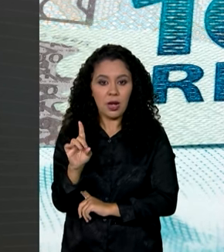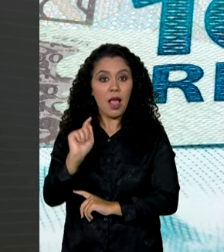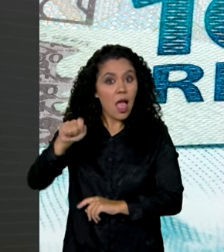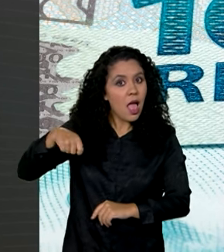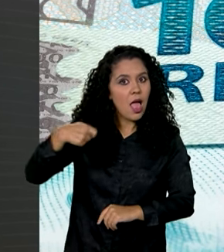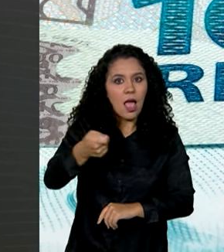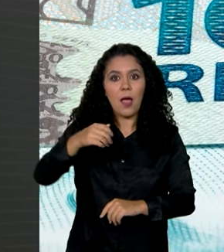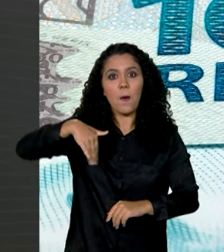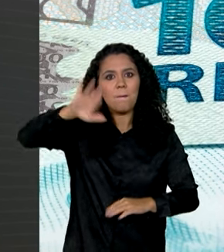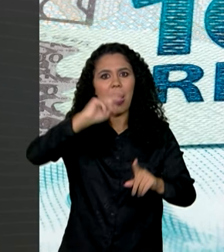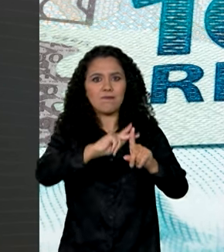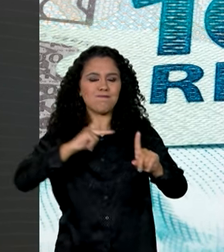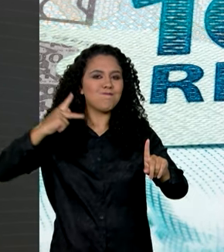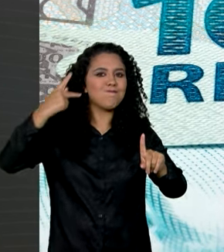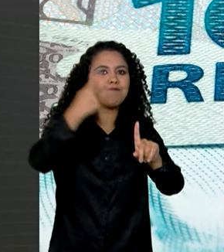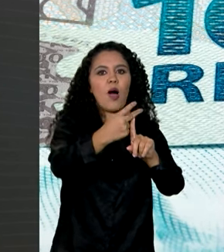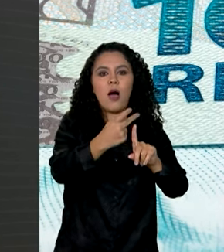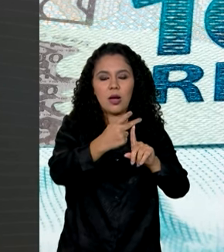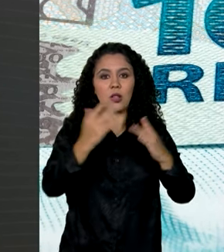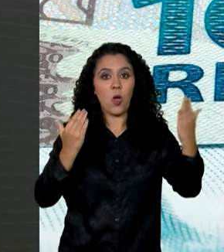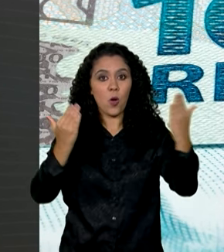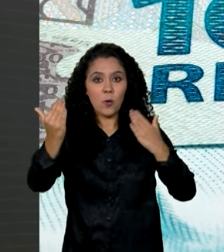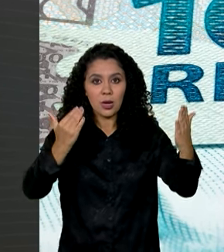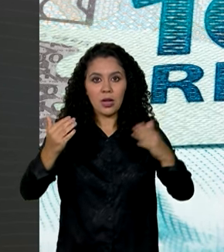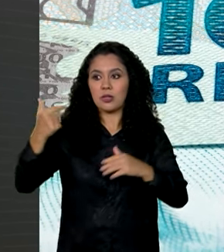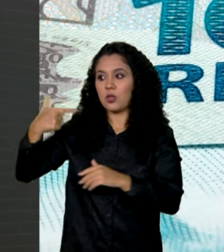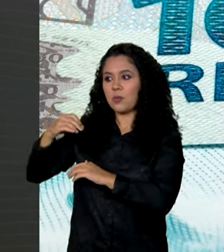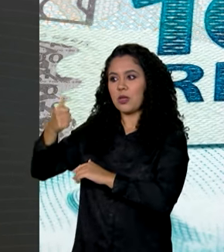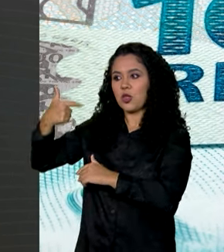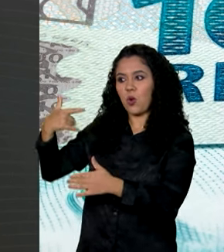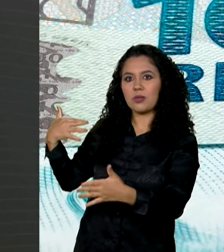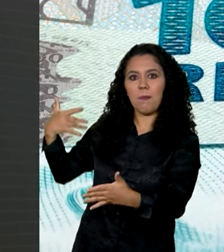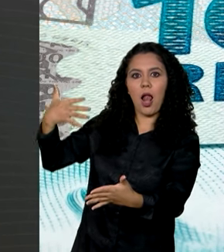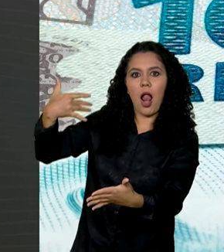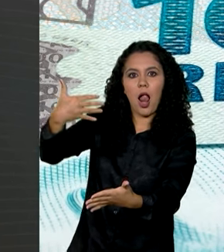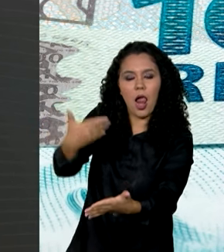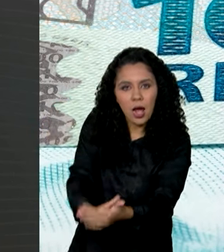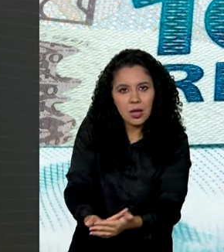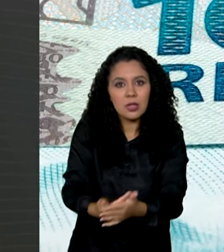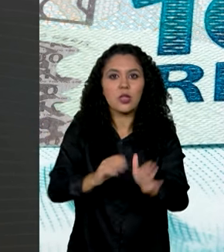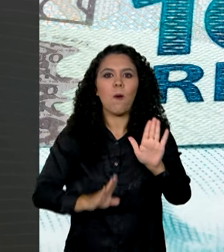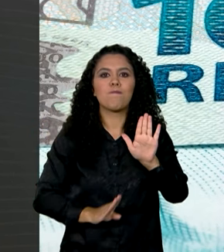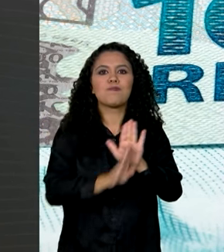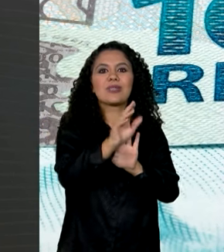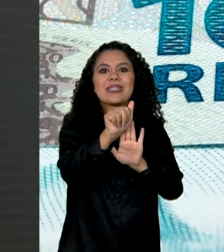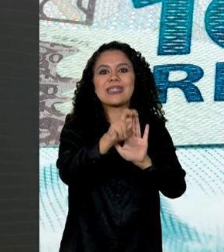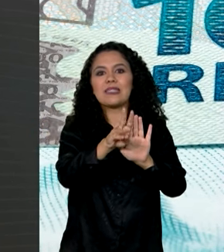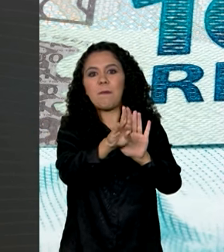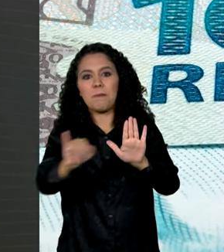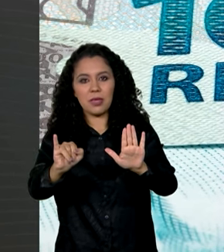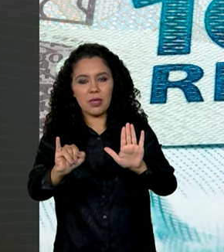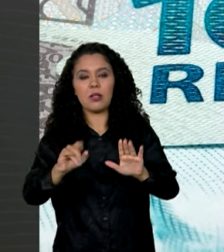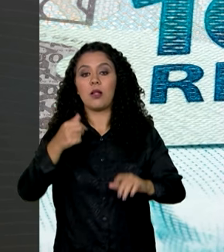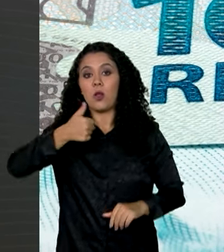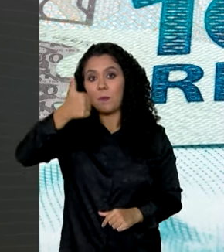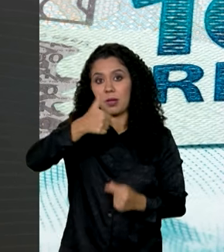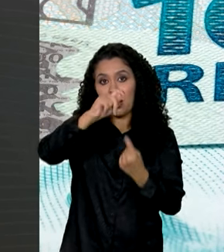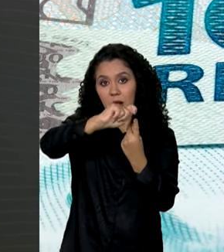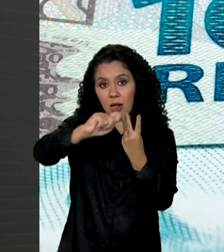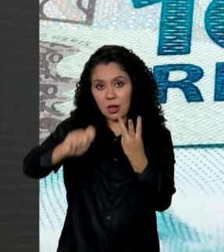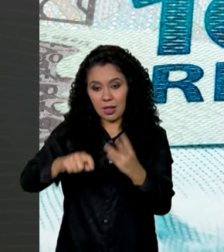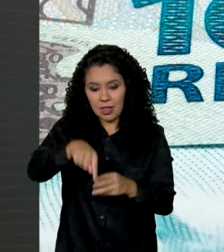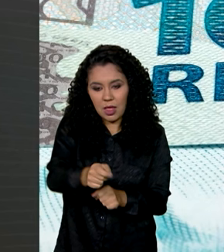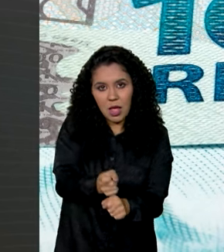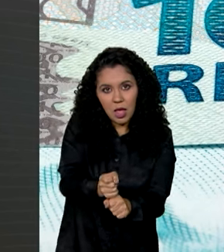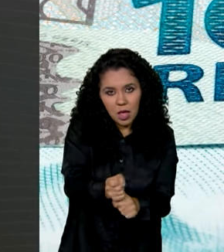o maior IDP para o mês desde 2012, quando o valor chegou a 15 bilhões. No primeiro trimestre deste ano,